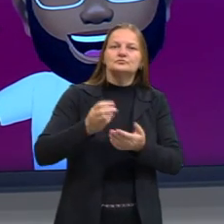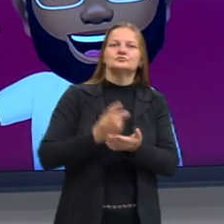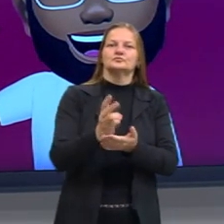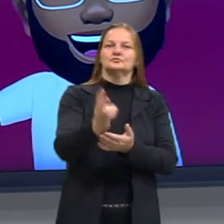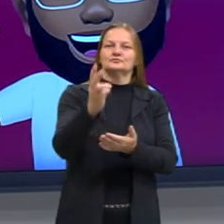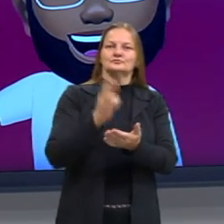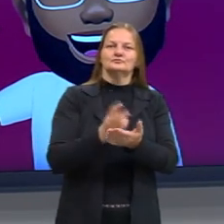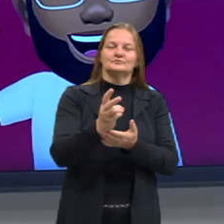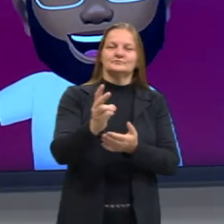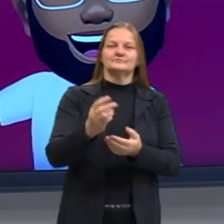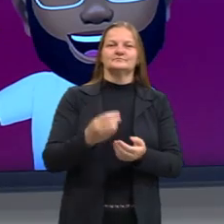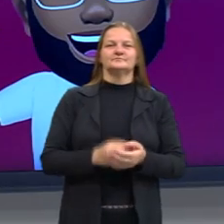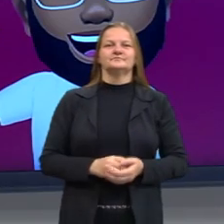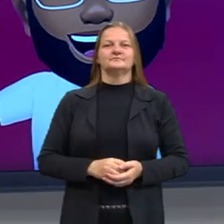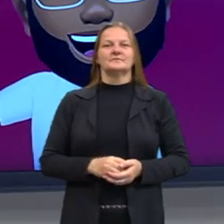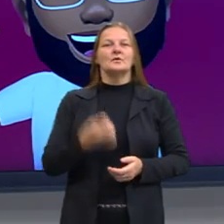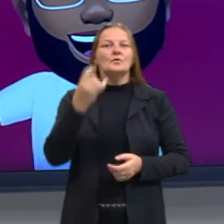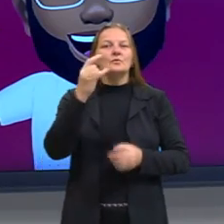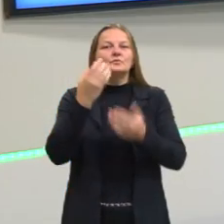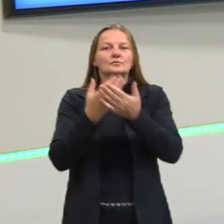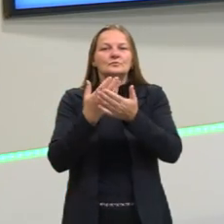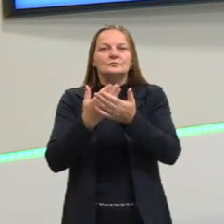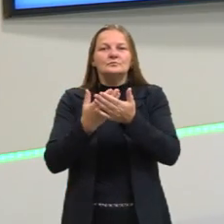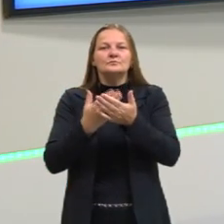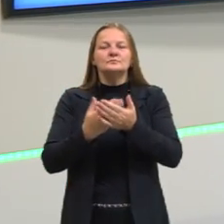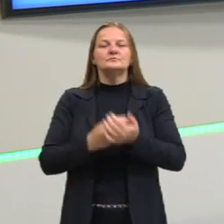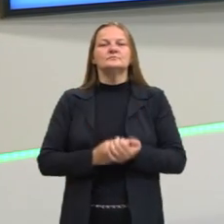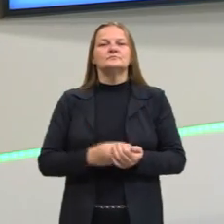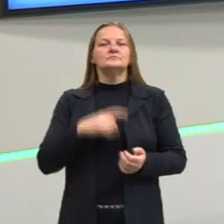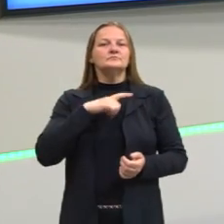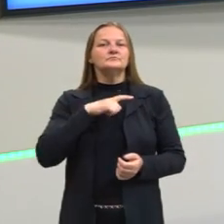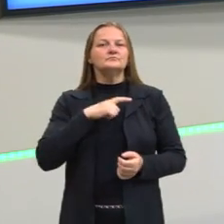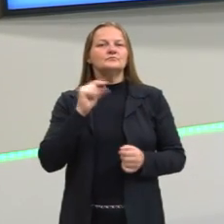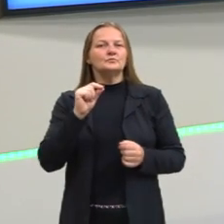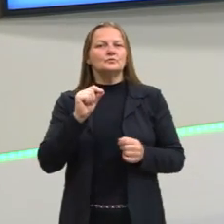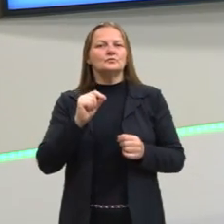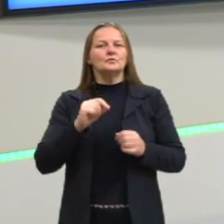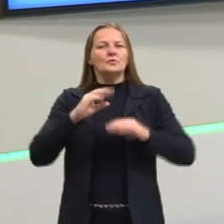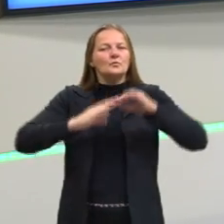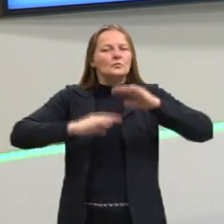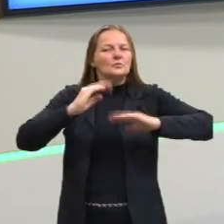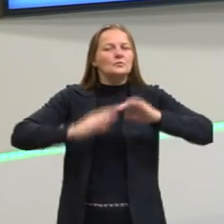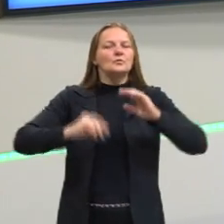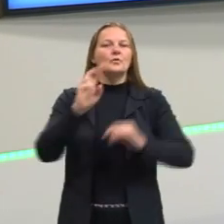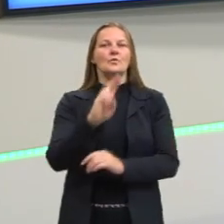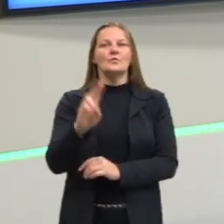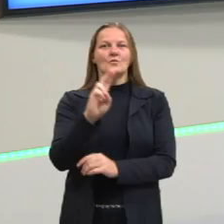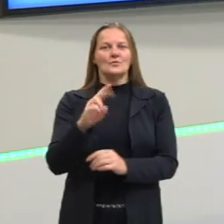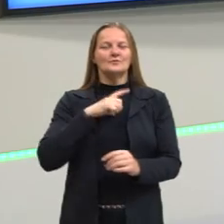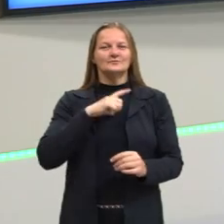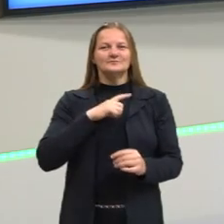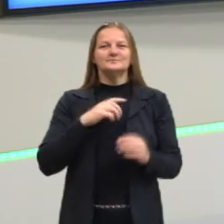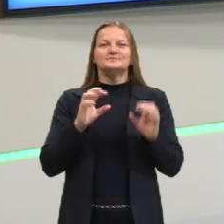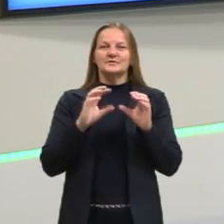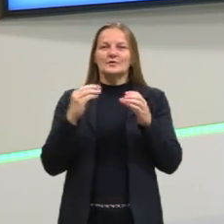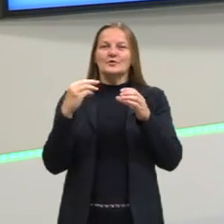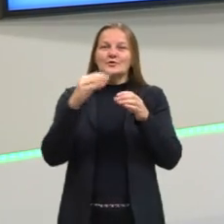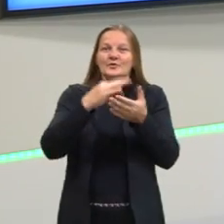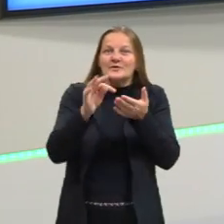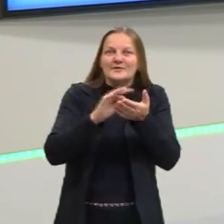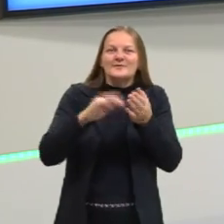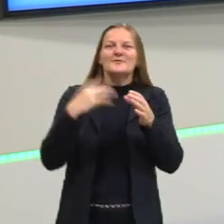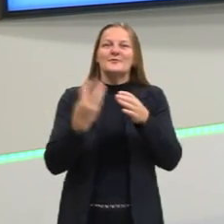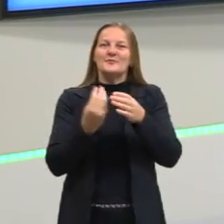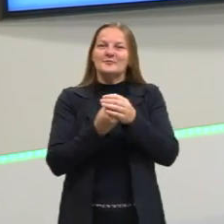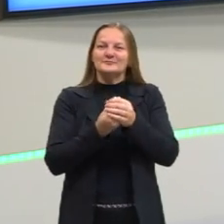nossos estudos, na última aula nós vimos então um pouco sobre aplicação e sobre teoria de conjuntos e hoje nós vamos dar